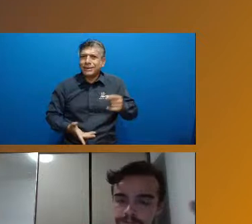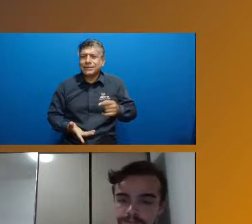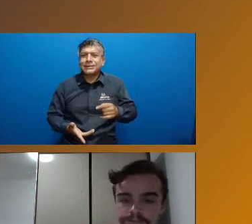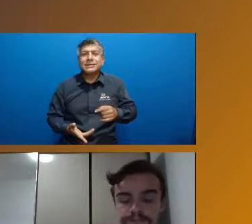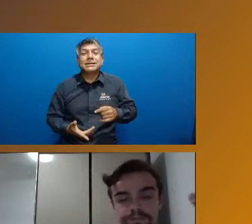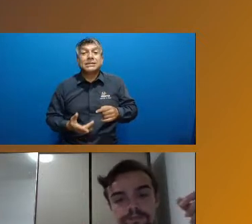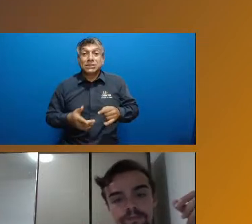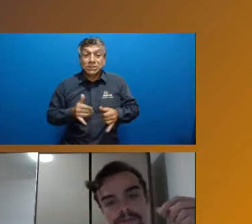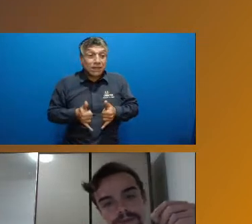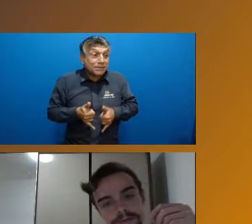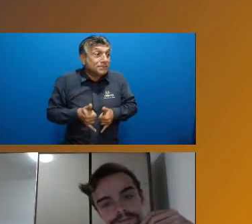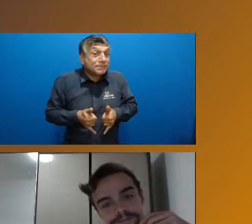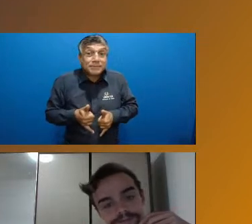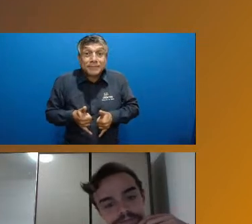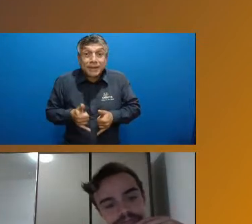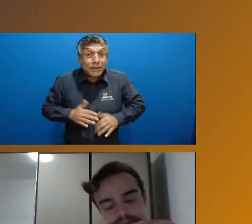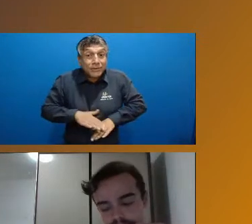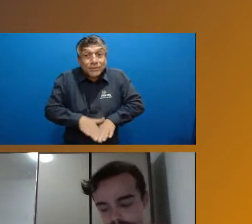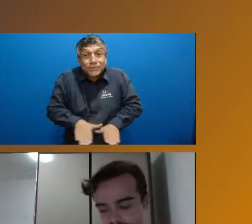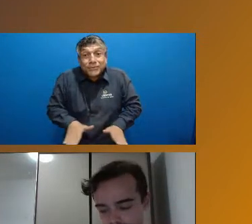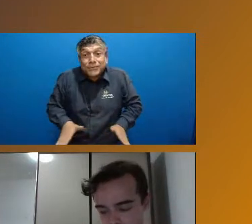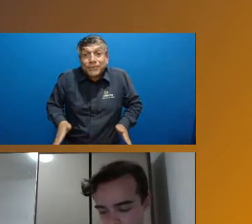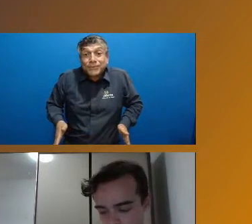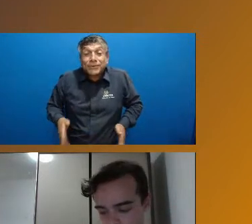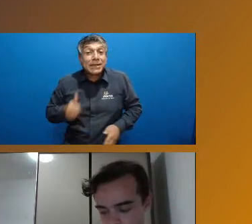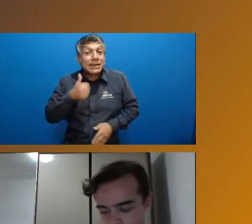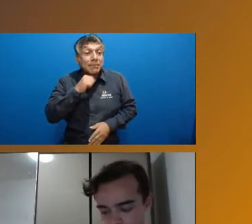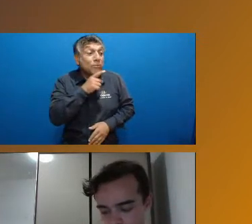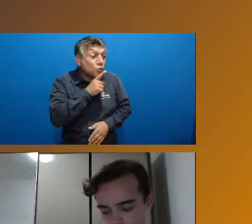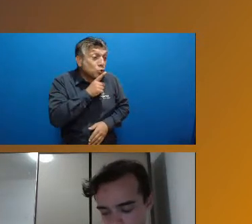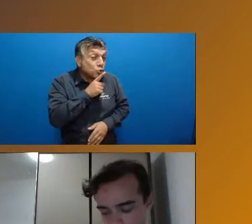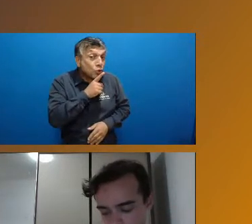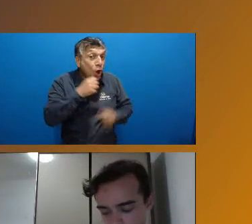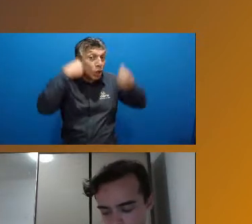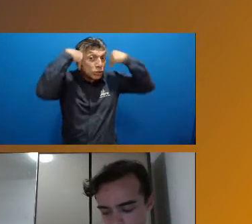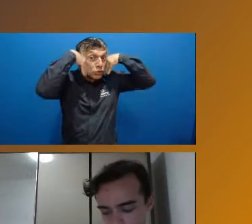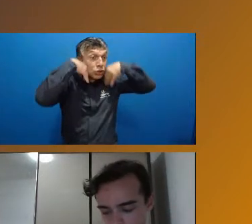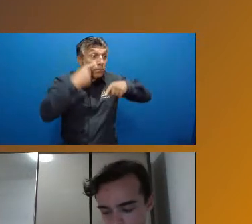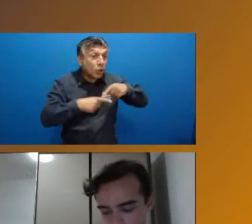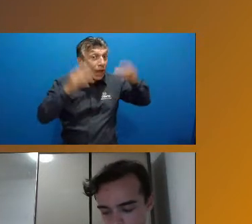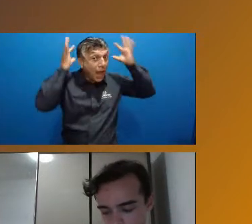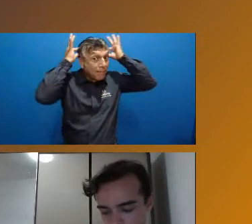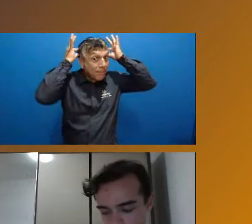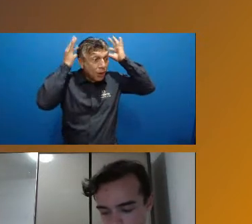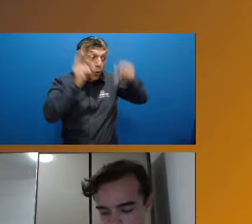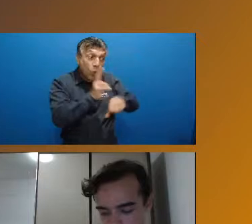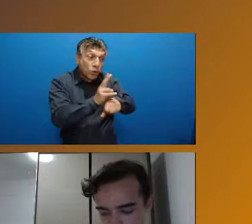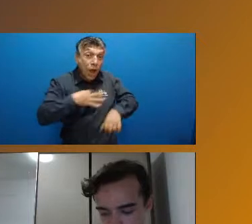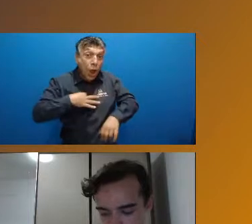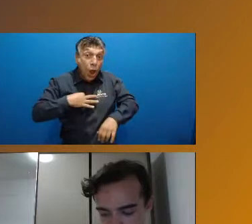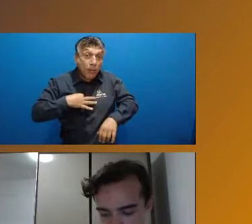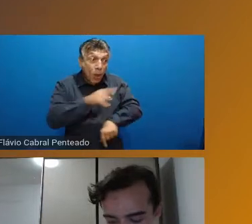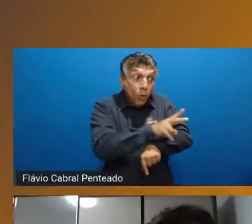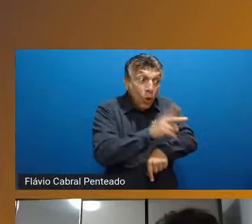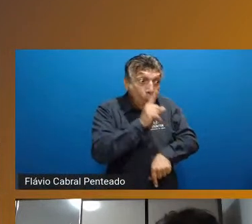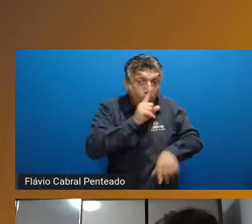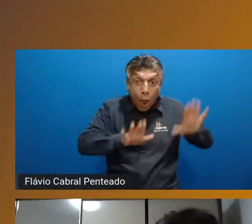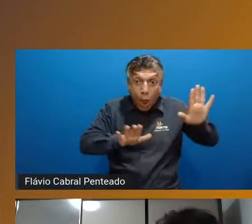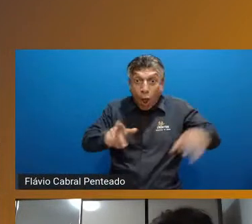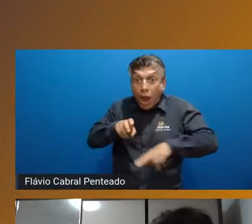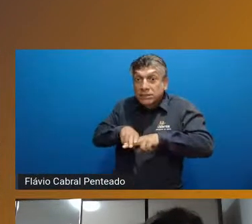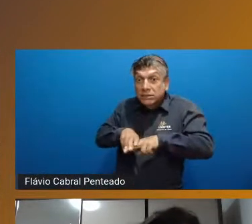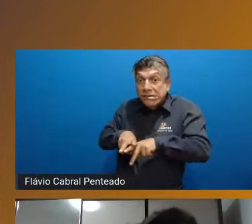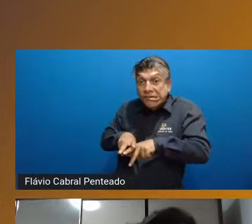já tá usando um saltinho tá de vestidinho e a mãe fala não vai suar olha o cabelo olha o vestido olha como você tá sentada